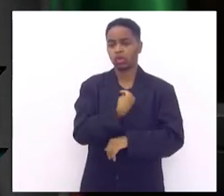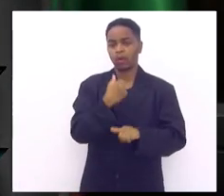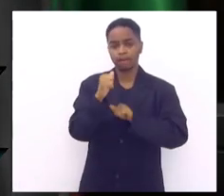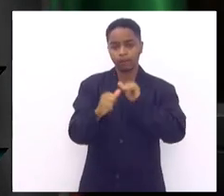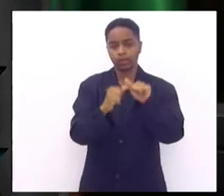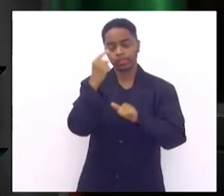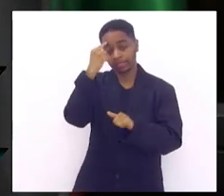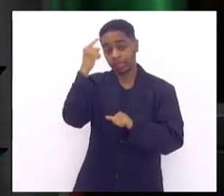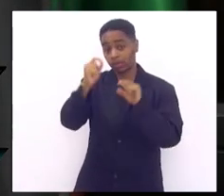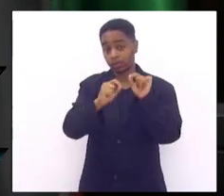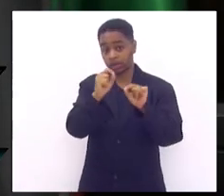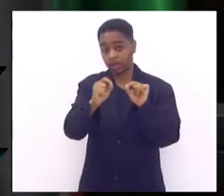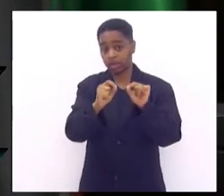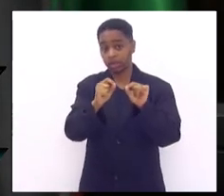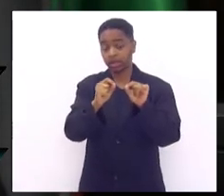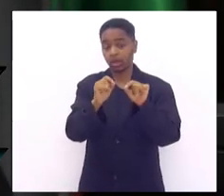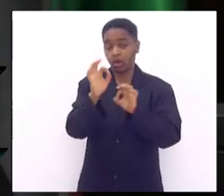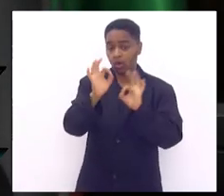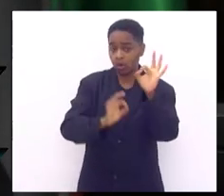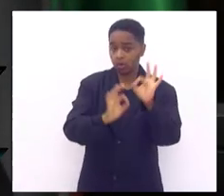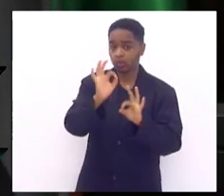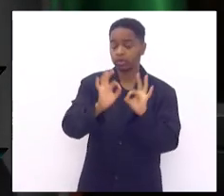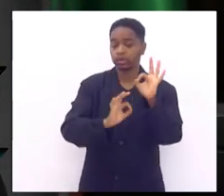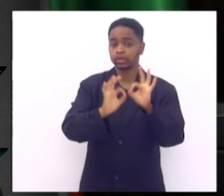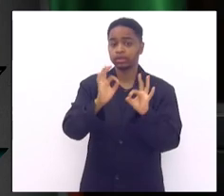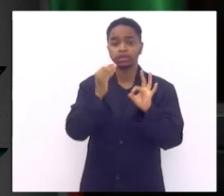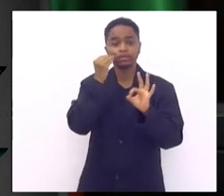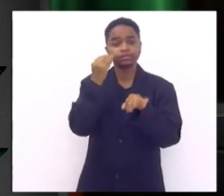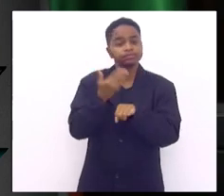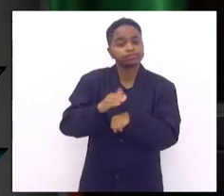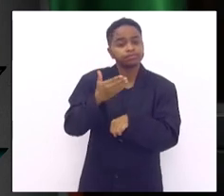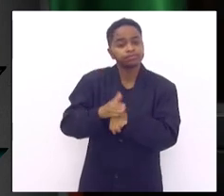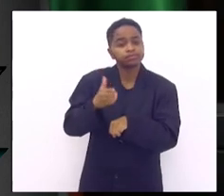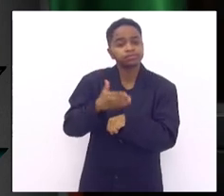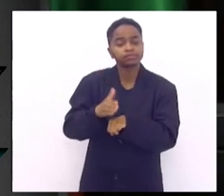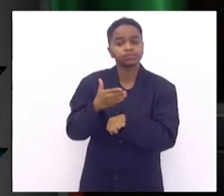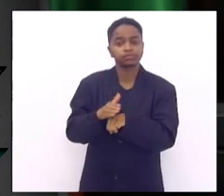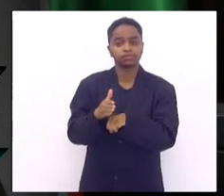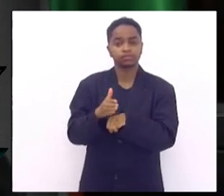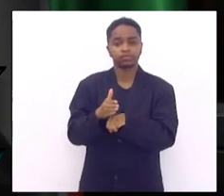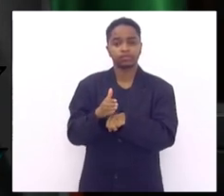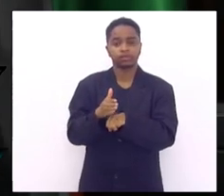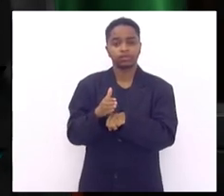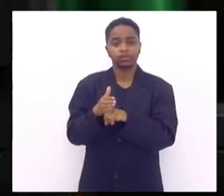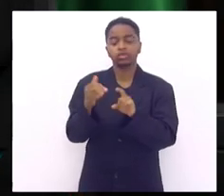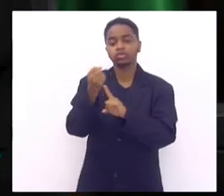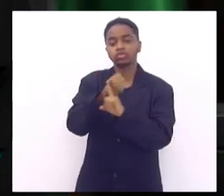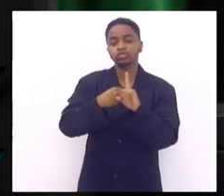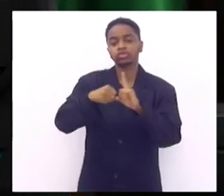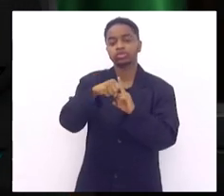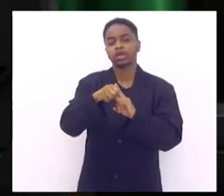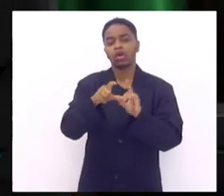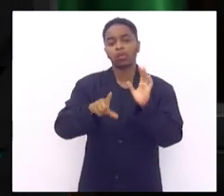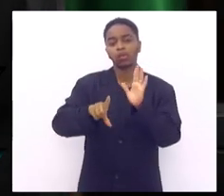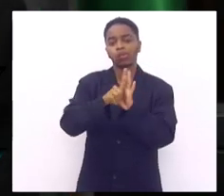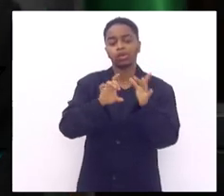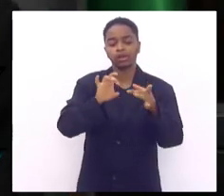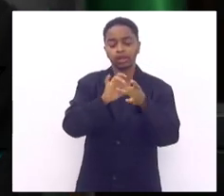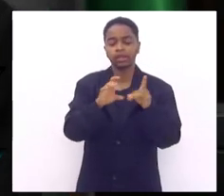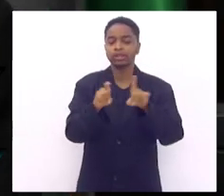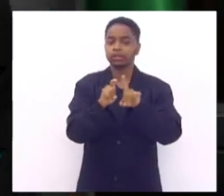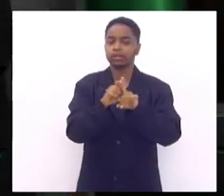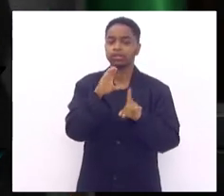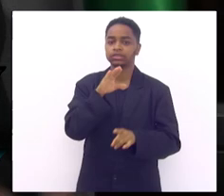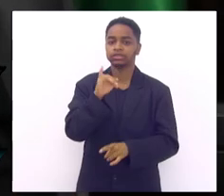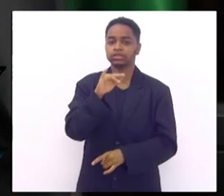transformar tudo isso de uma forma organizada num exercício social legal e cívico